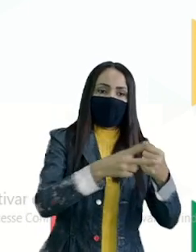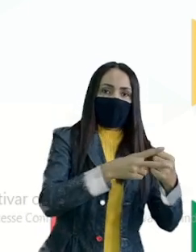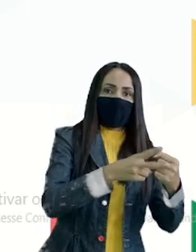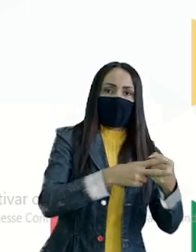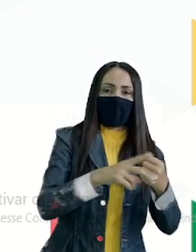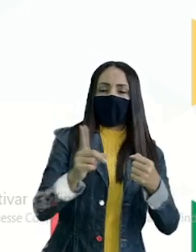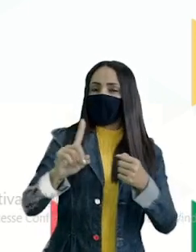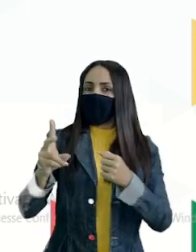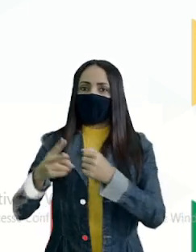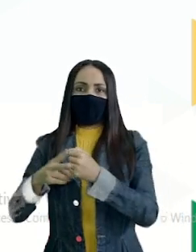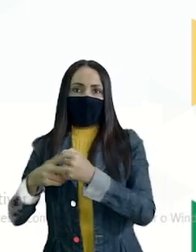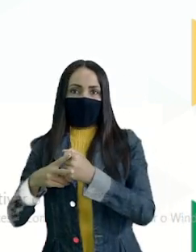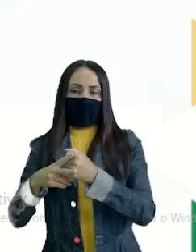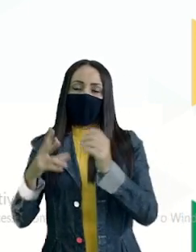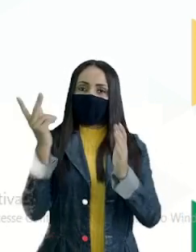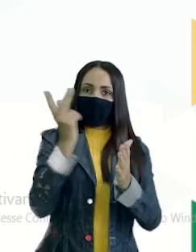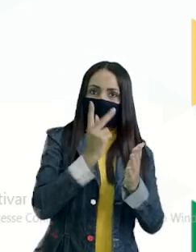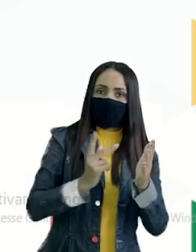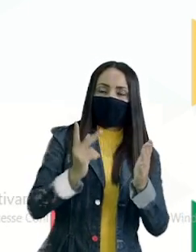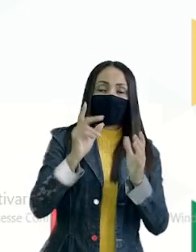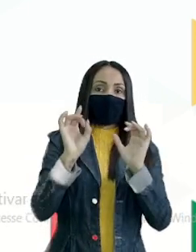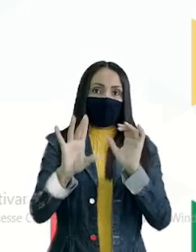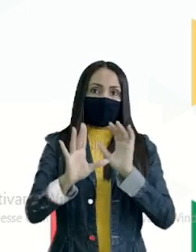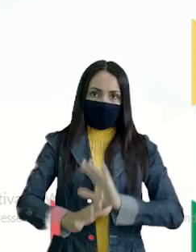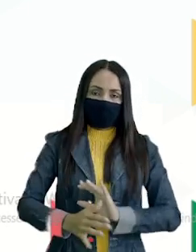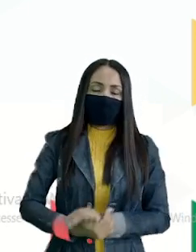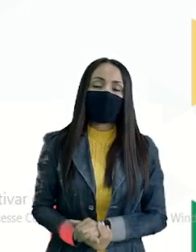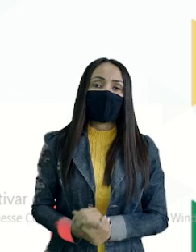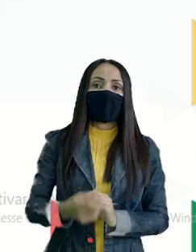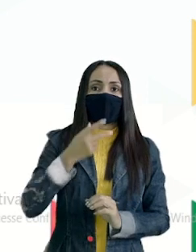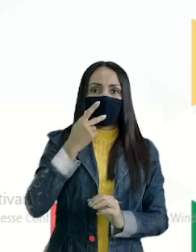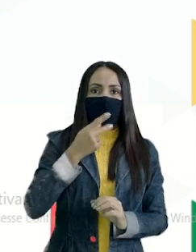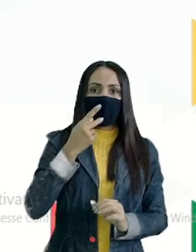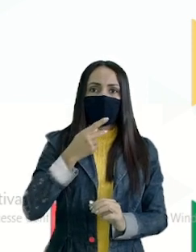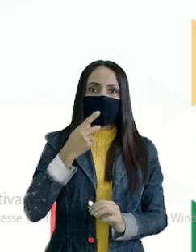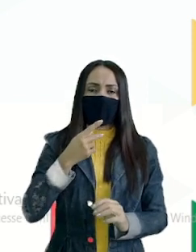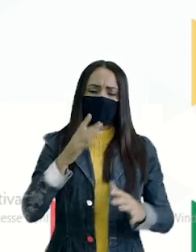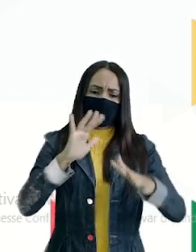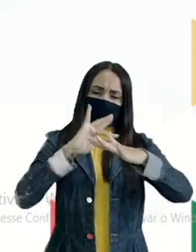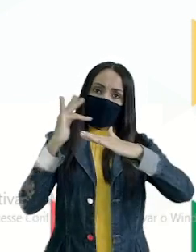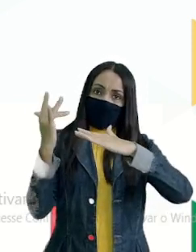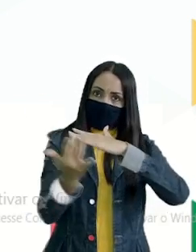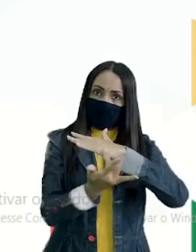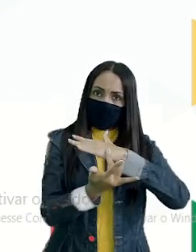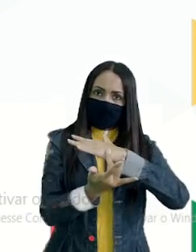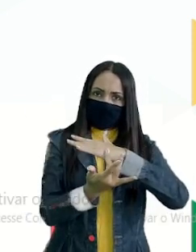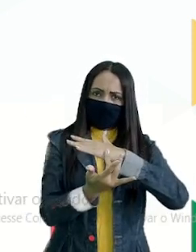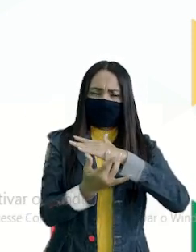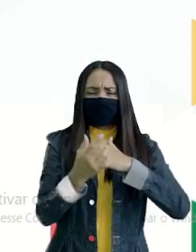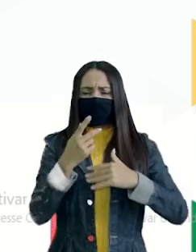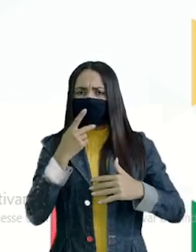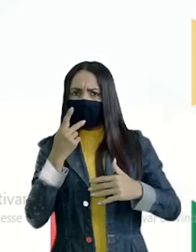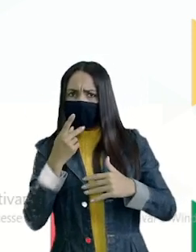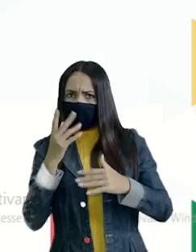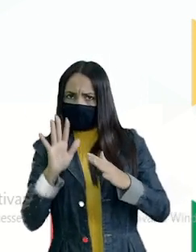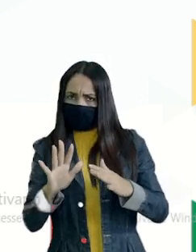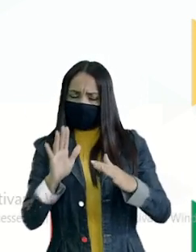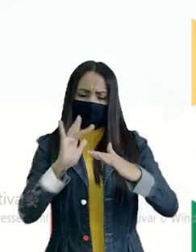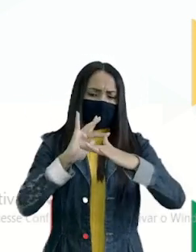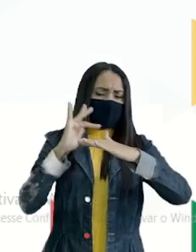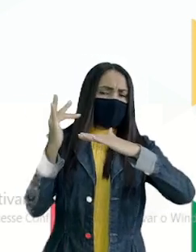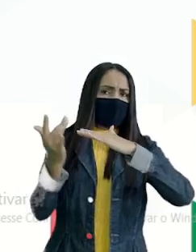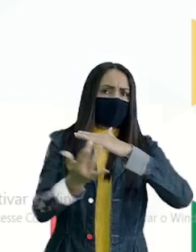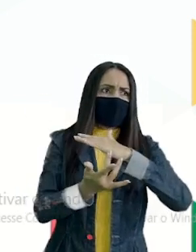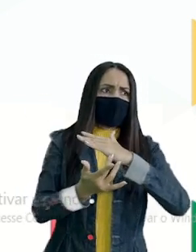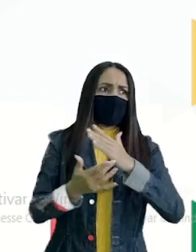elemento não verbal Vejam só Quando se fala em rede social Veja Rede social Rede social